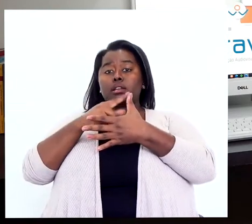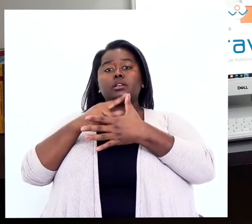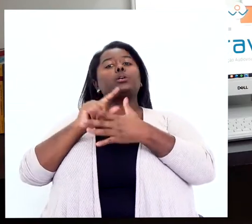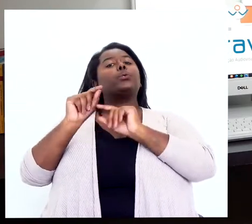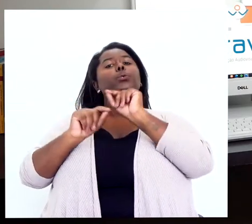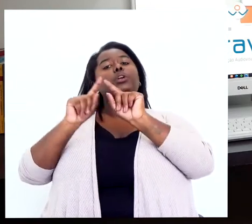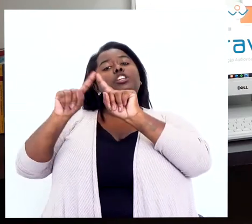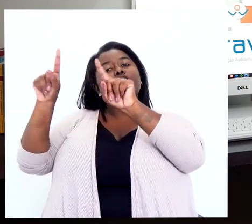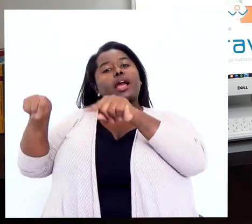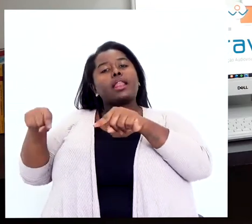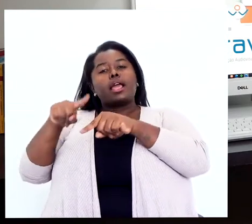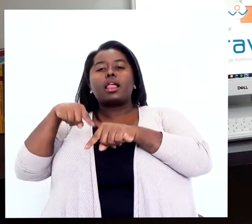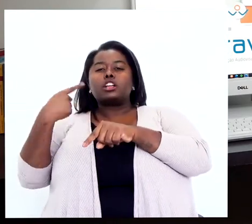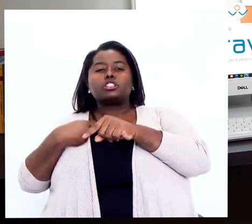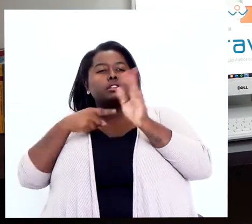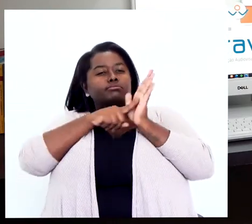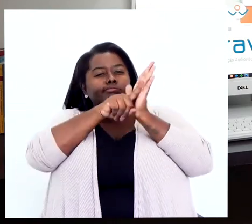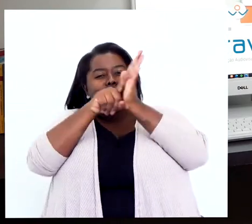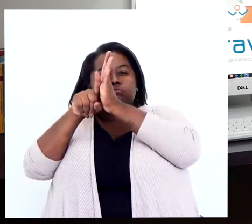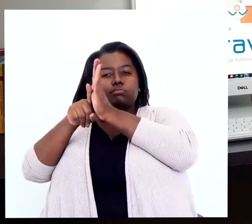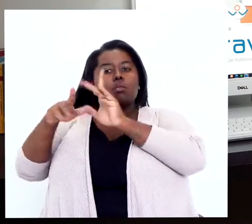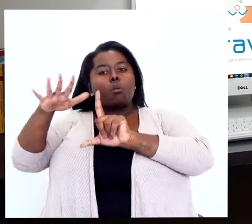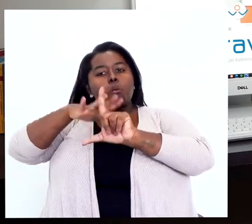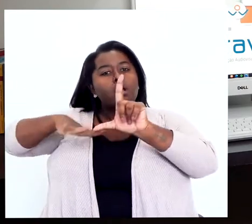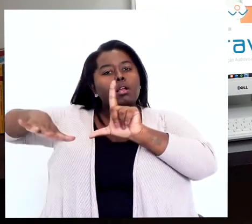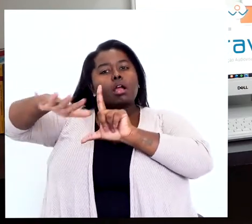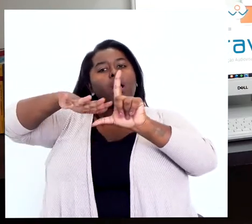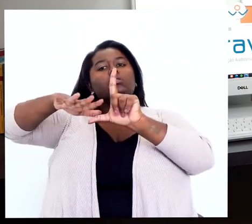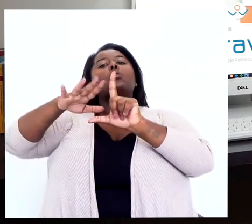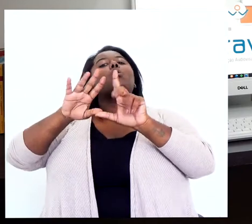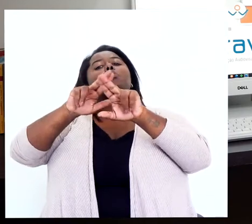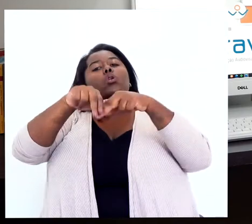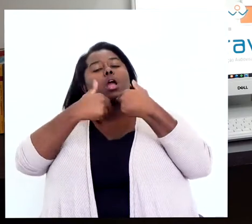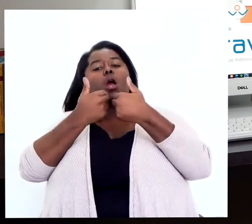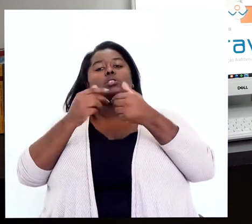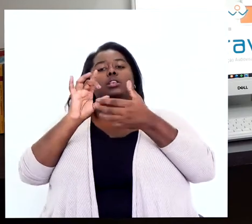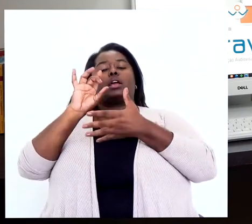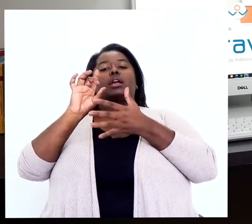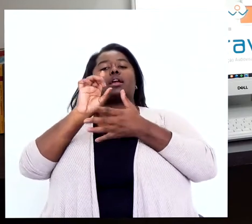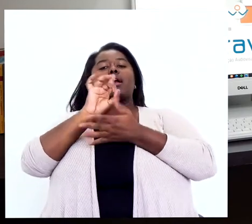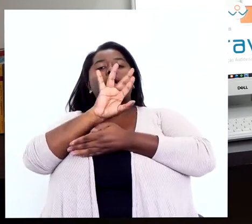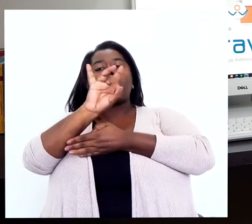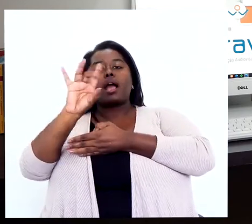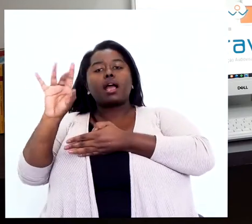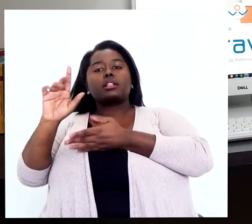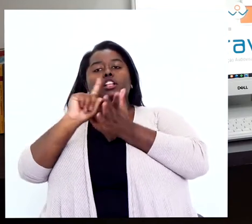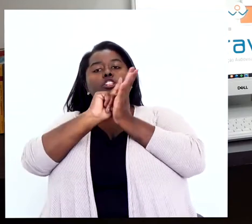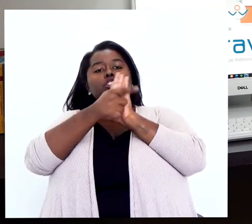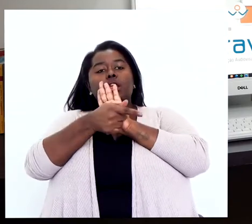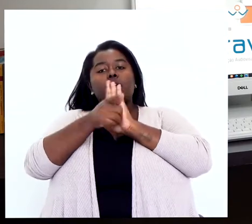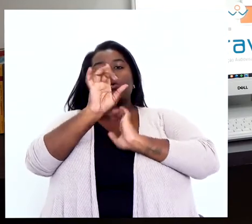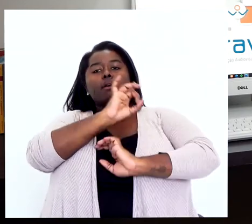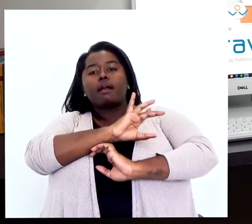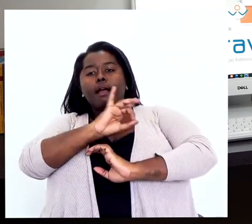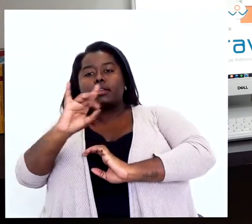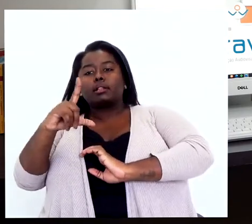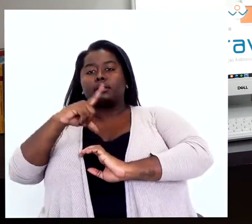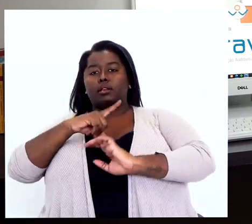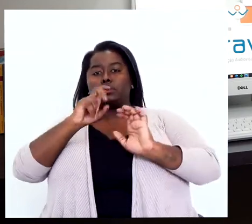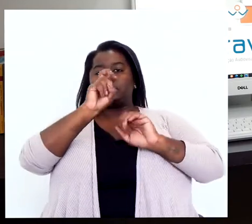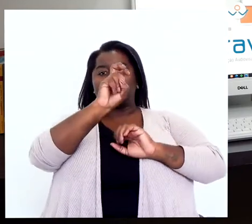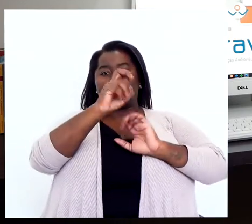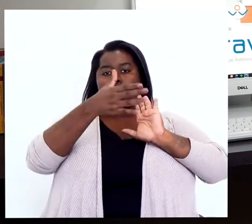que nós mapeamos no mercado audiovisual a partir da especificidade de cada gênero. Então, cada gênero apresentou